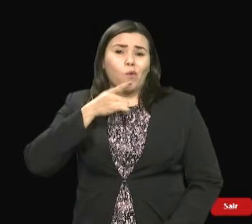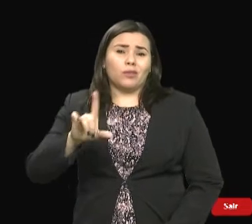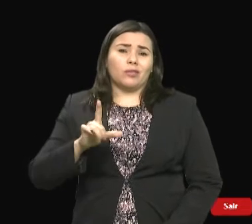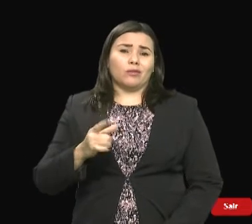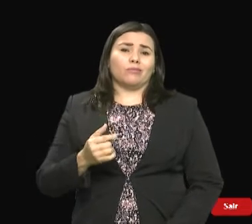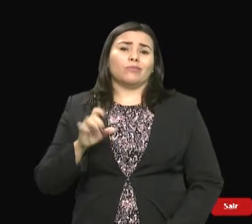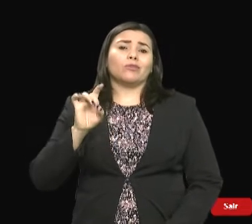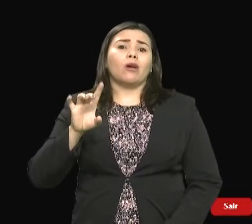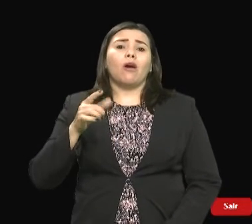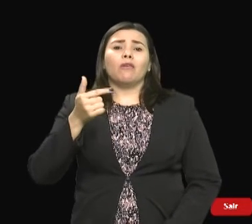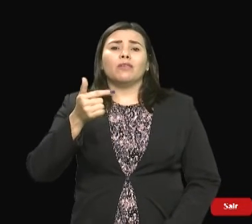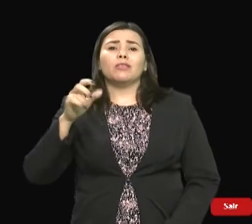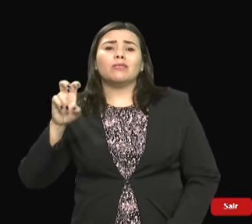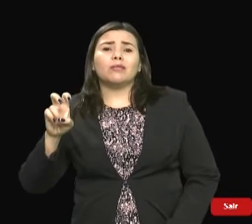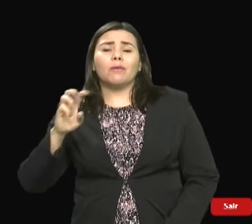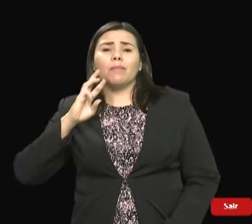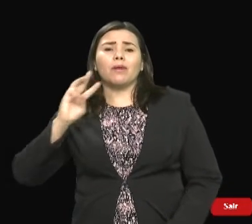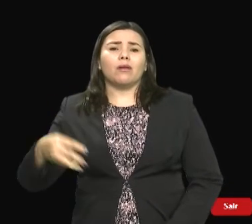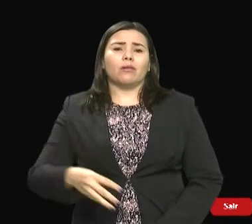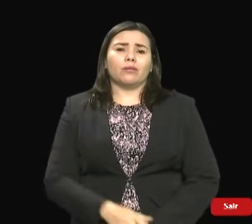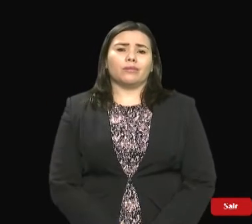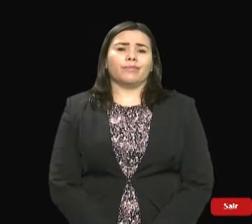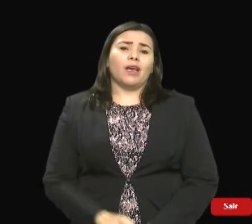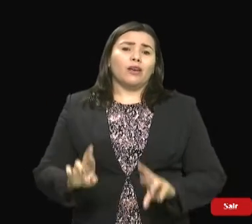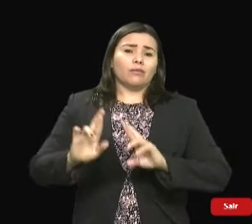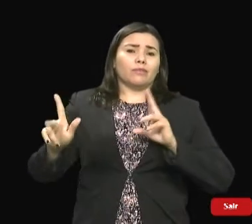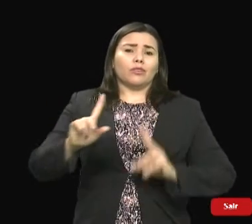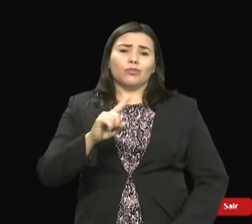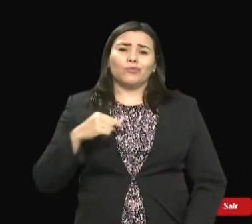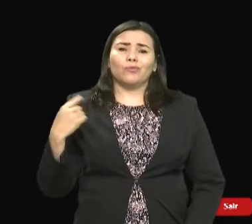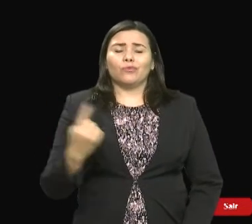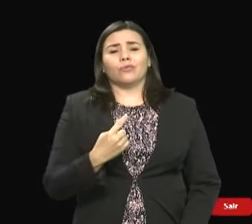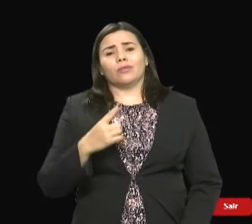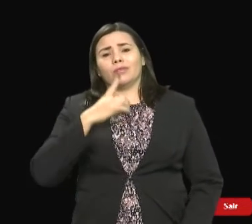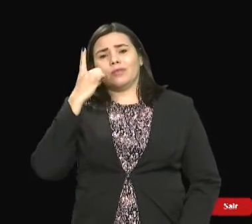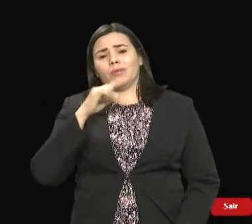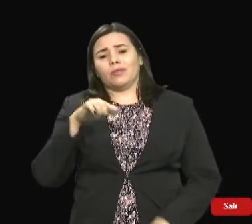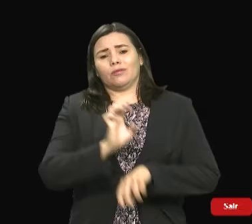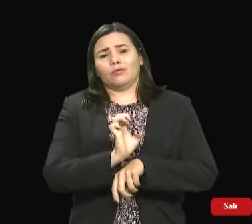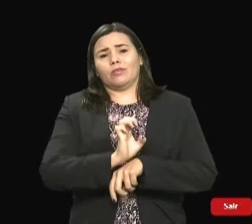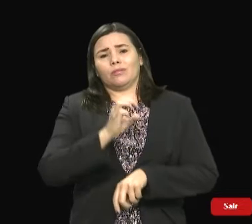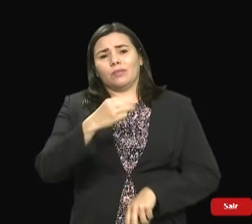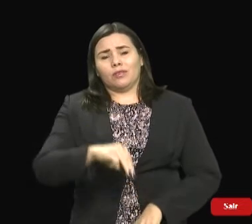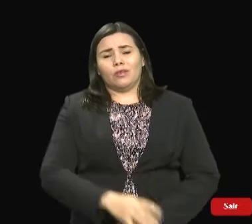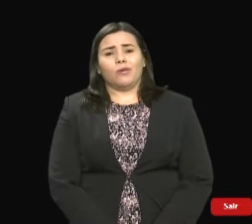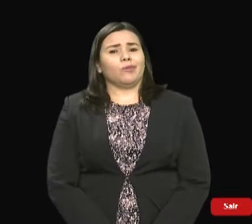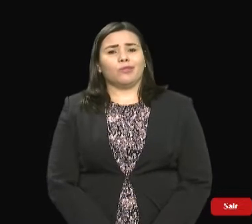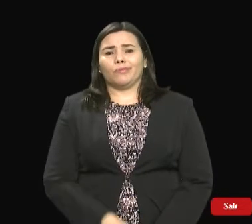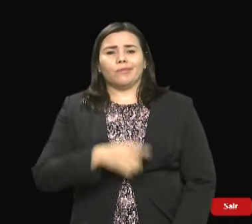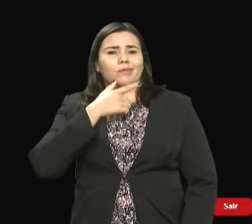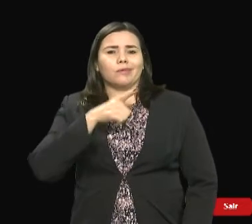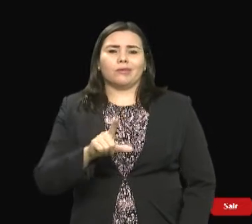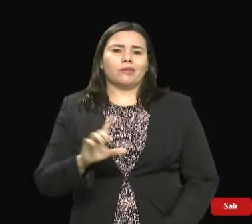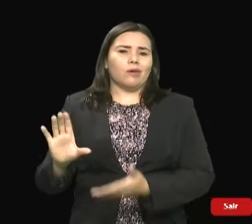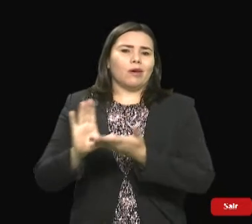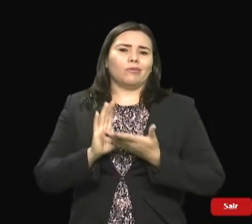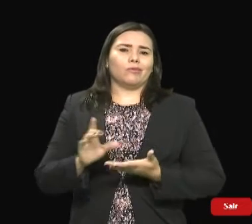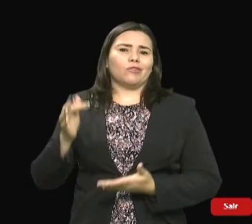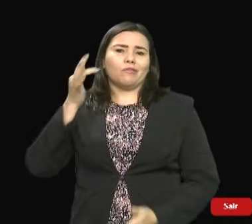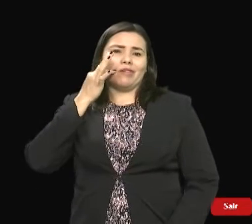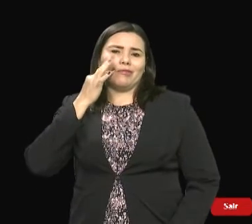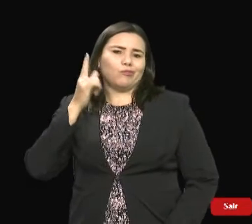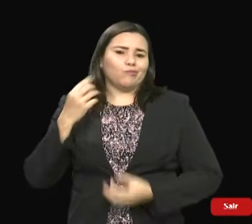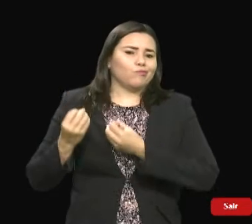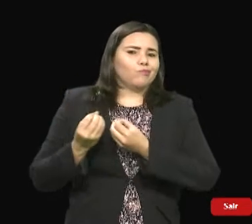que fomos massacrados nos quatro anos do governo Flávio Dino. Então, acho que poderia ter sido um valor maior.